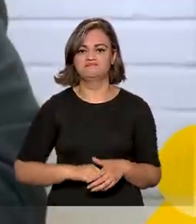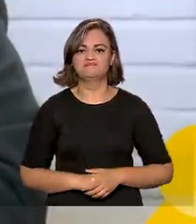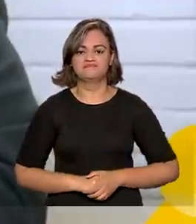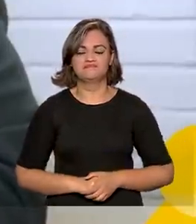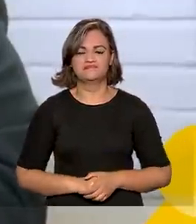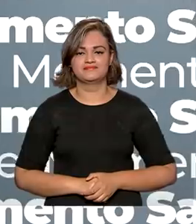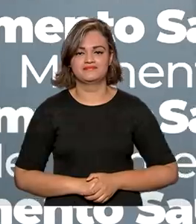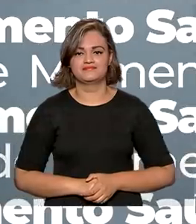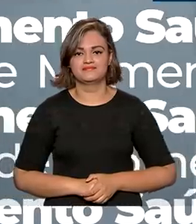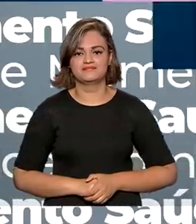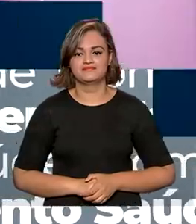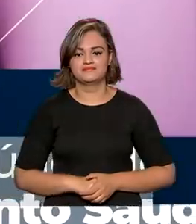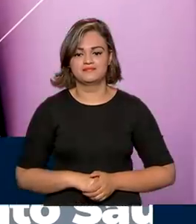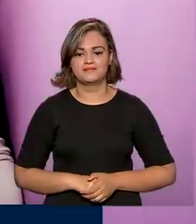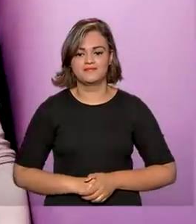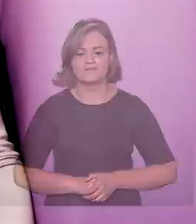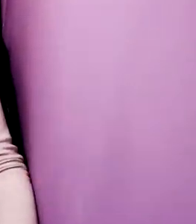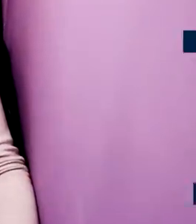jovens.